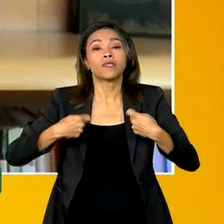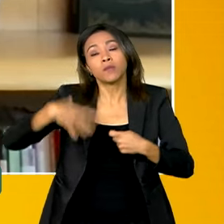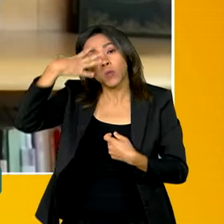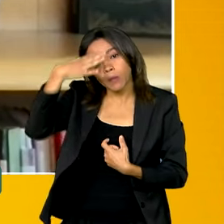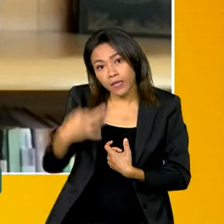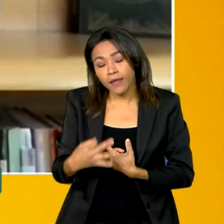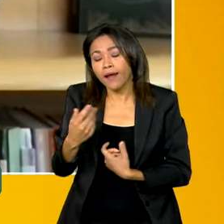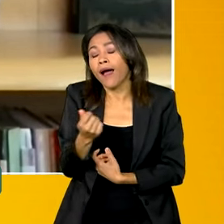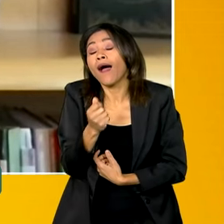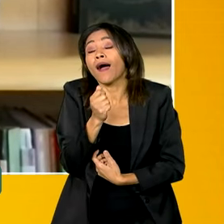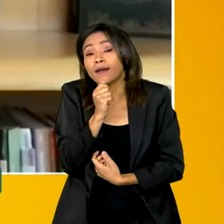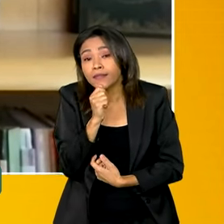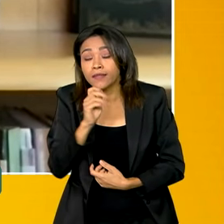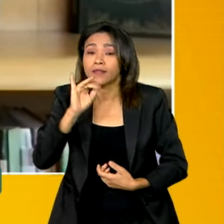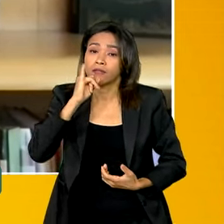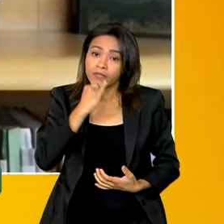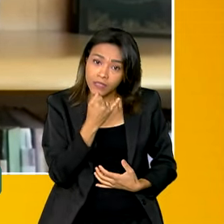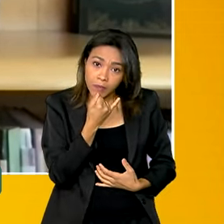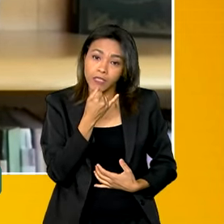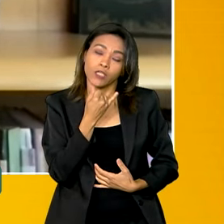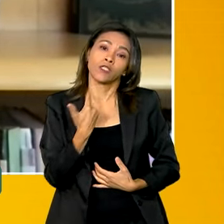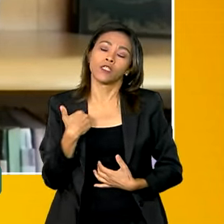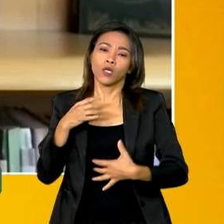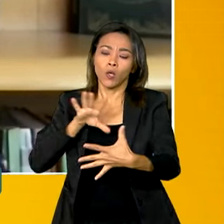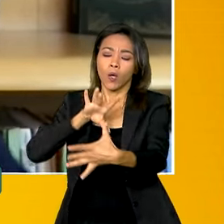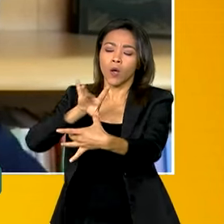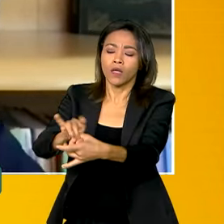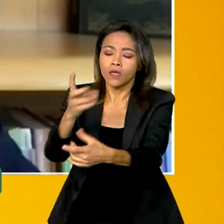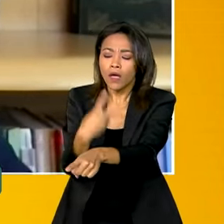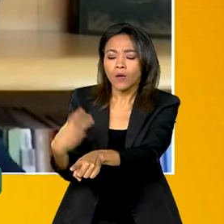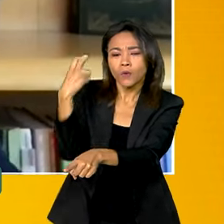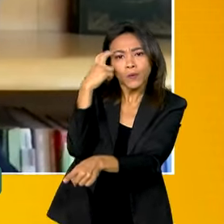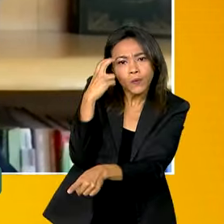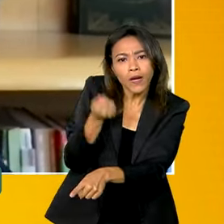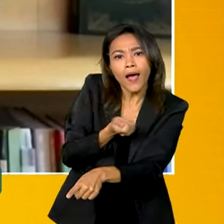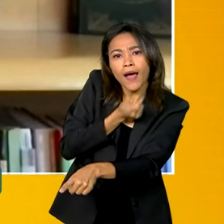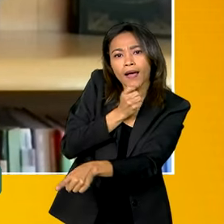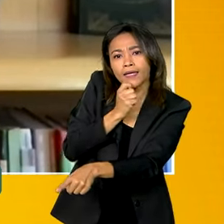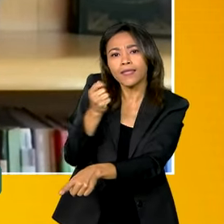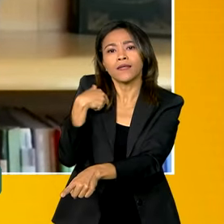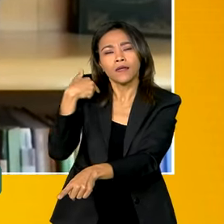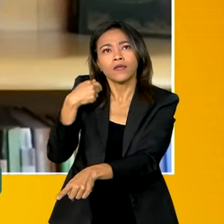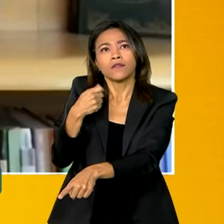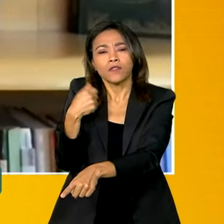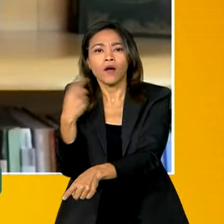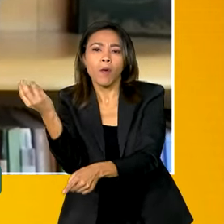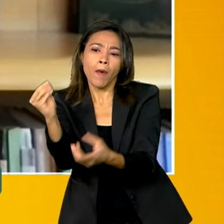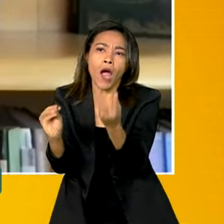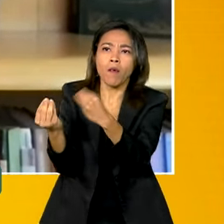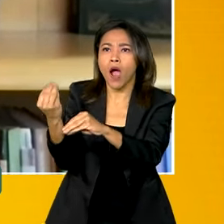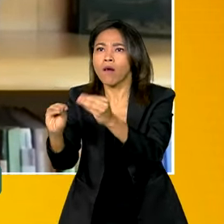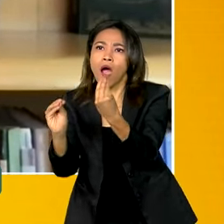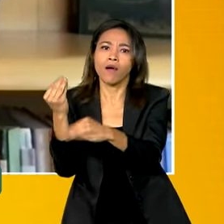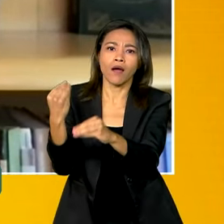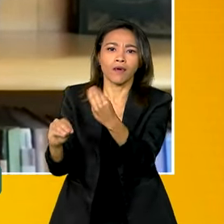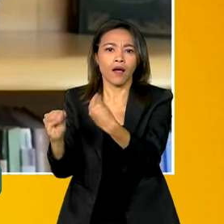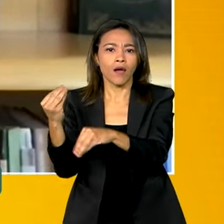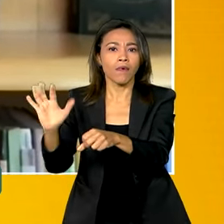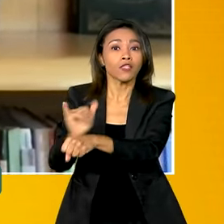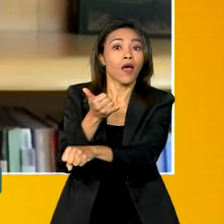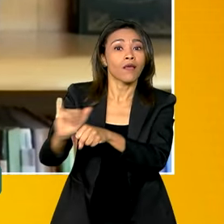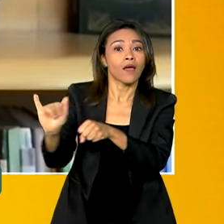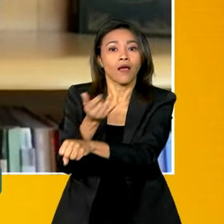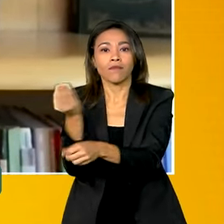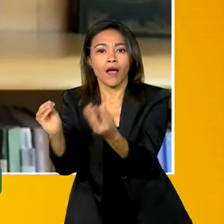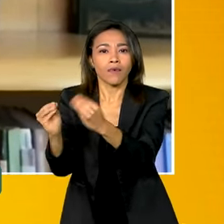infelizmente, no ambiente de cultura para a economia cultural, ainda estamos em processo de construção de ferramentas que